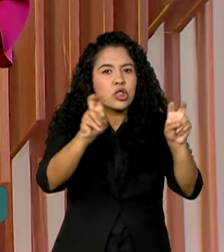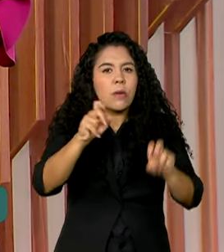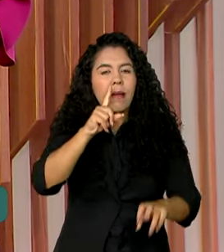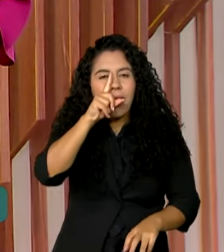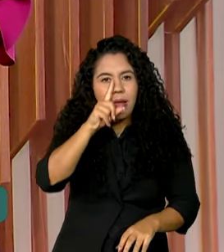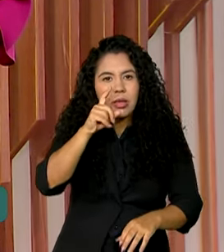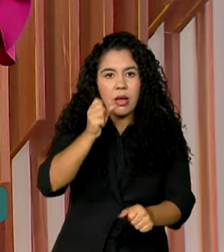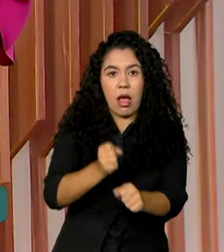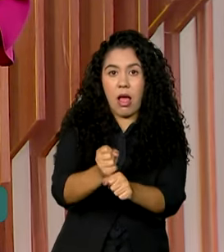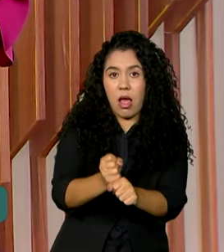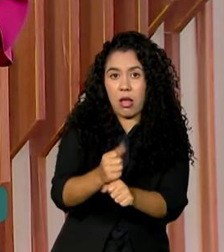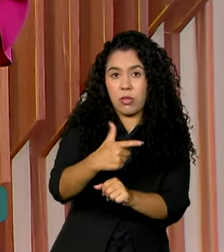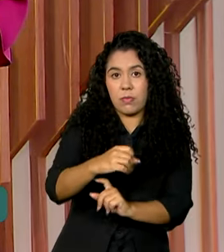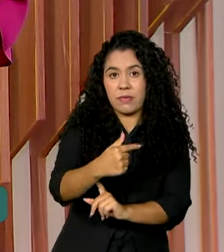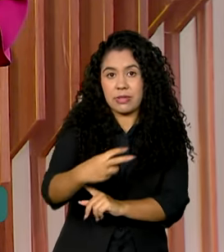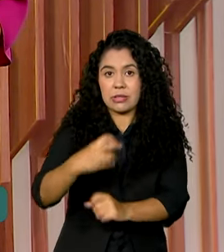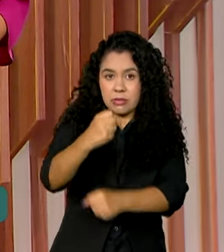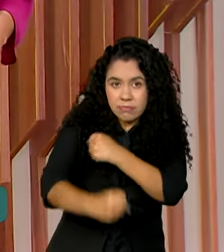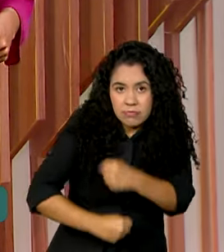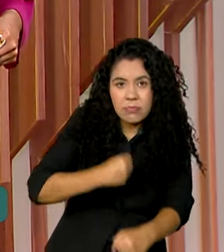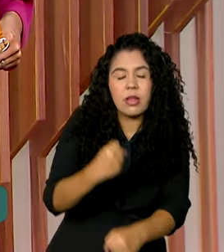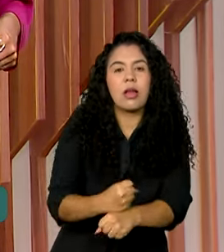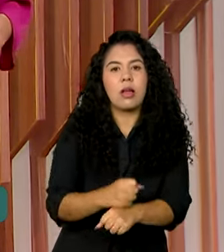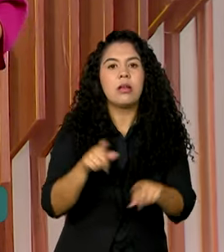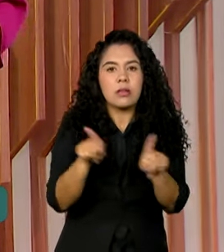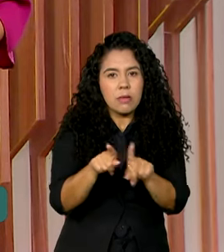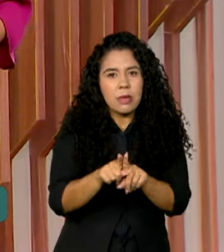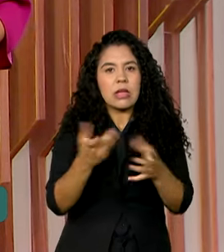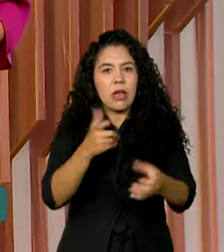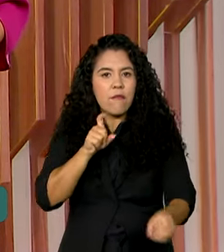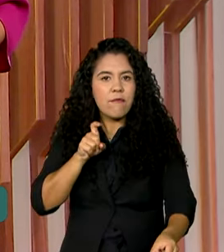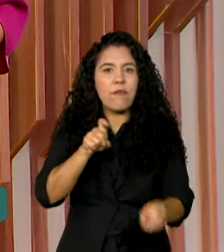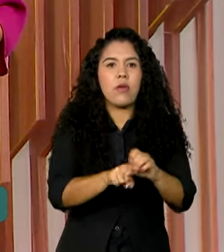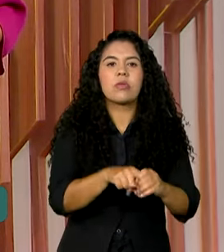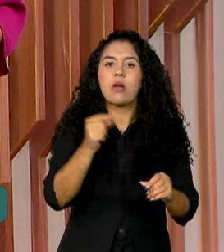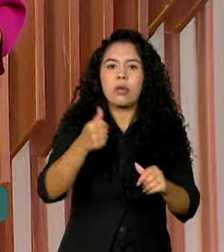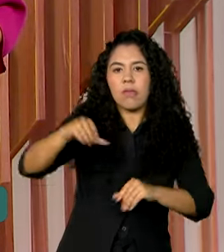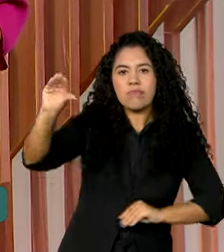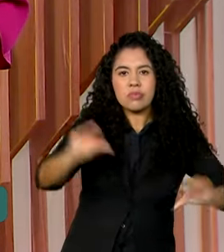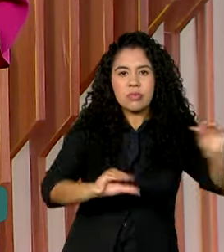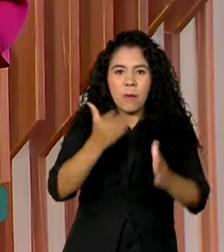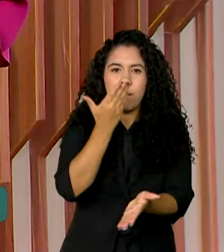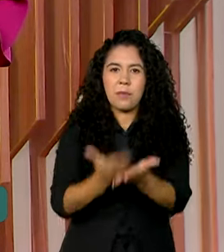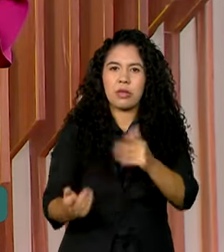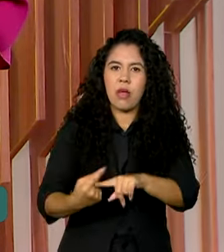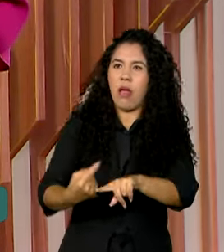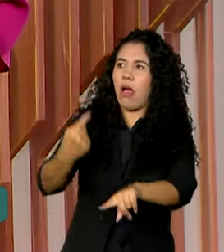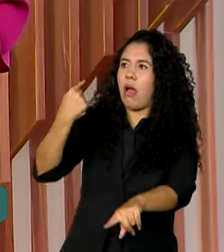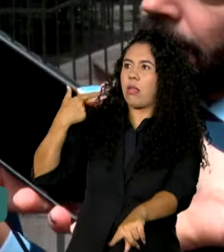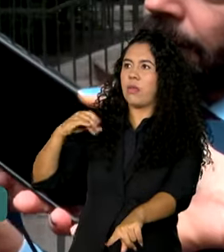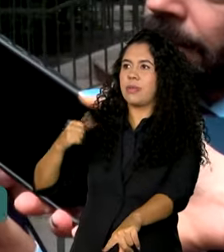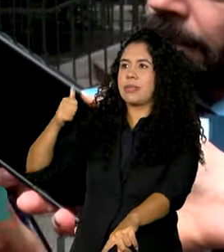em 2025. O governo federal busca retomar o grau de investimento perdido em 2015.